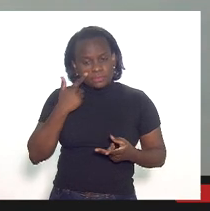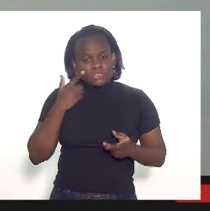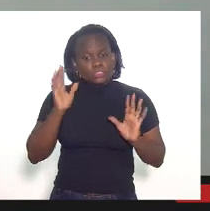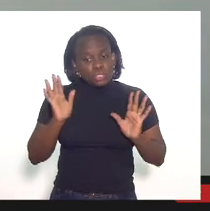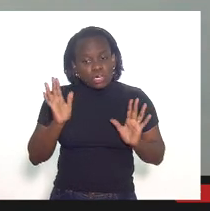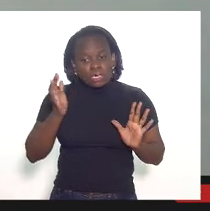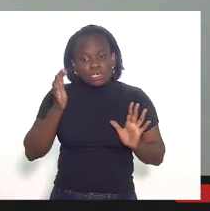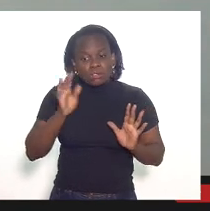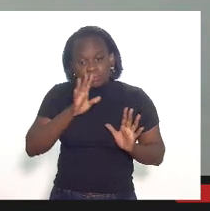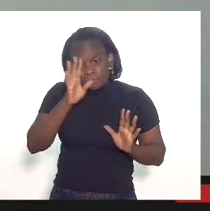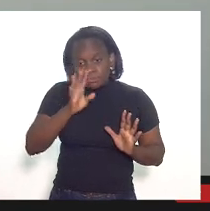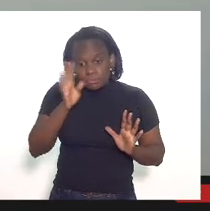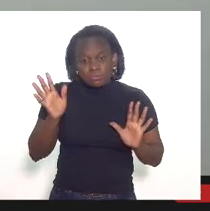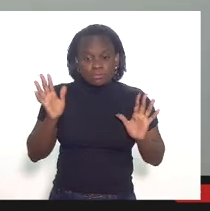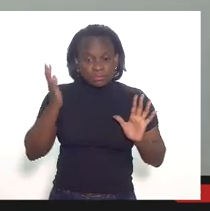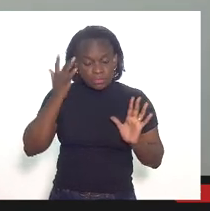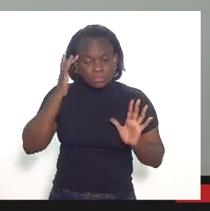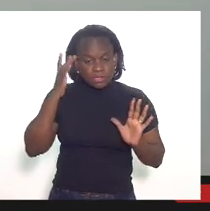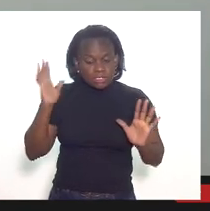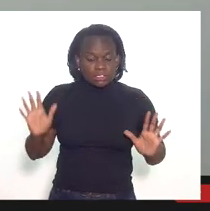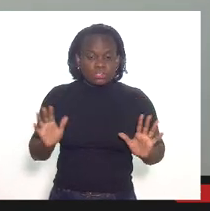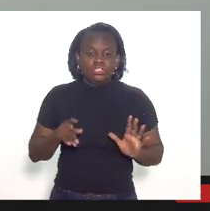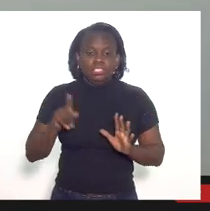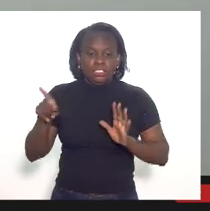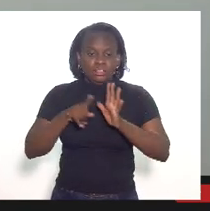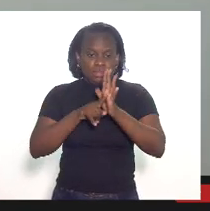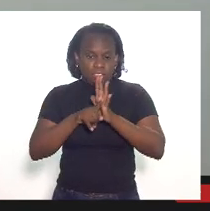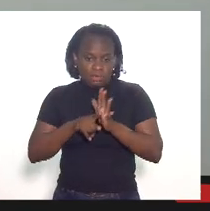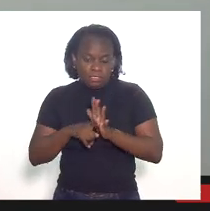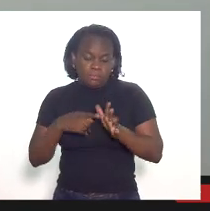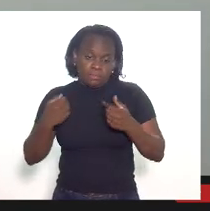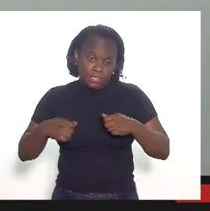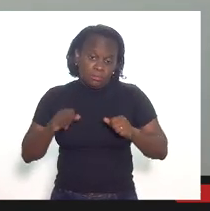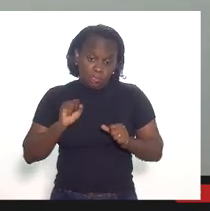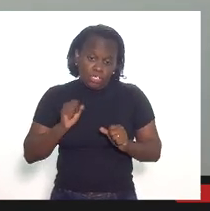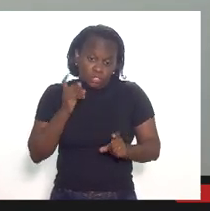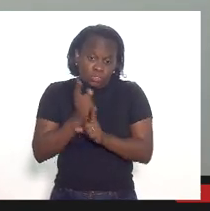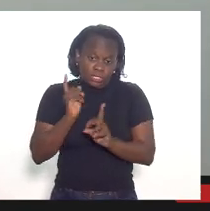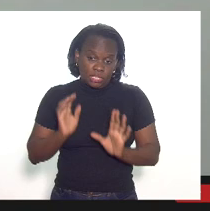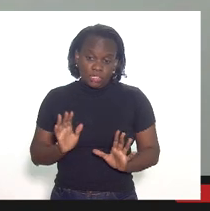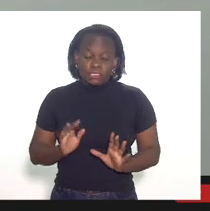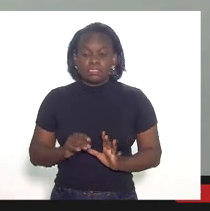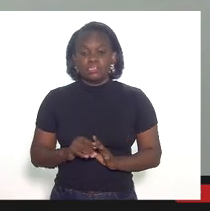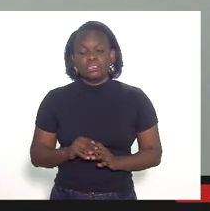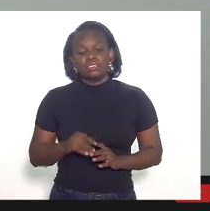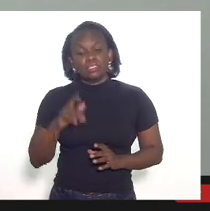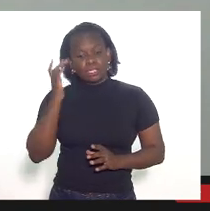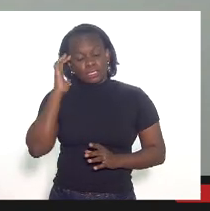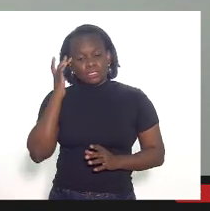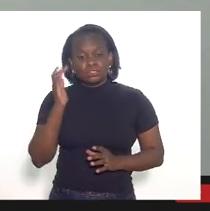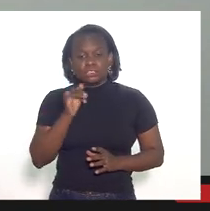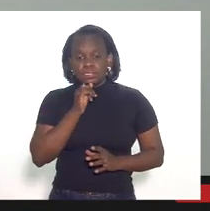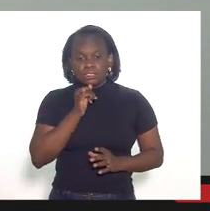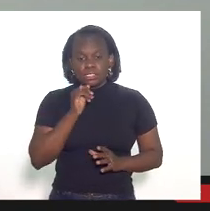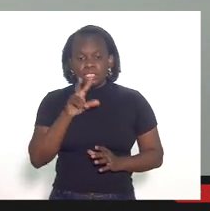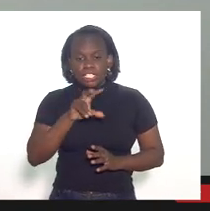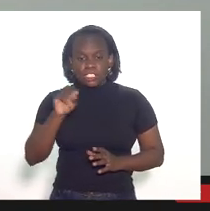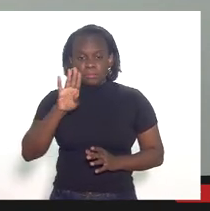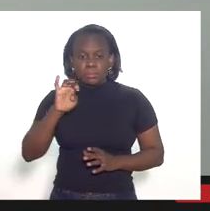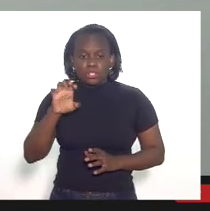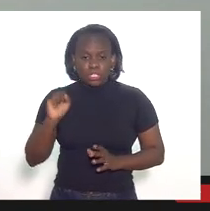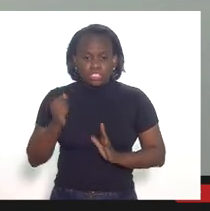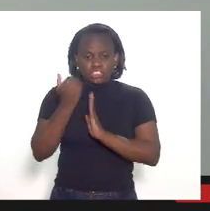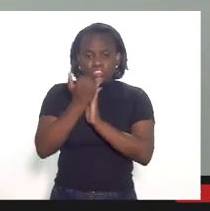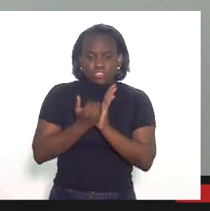conjectura mas é suposições que a fiscalização tem que se esbarrar vamos supor que foram 500 bilhões deduzidos mesmo de participações